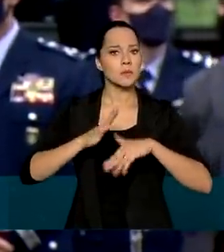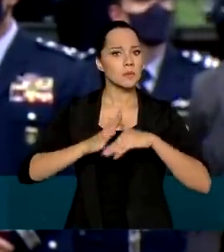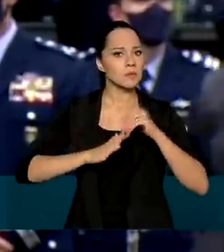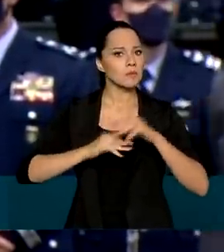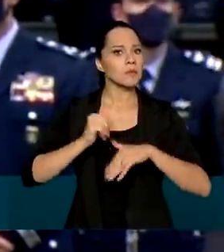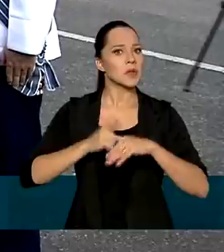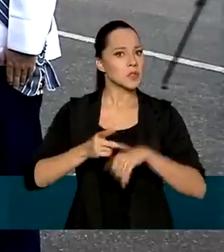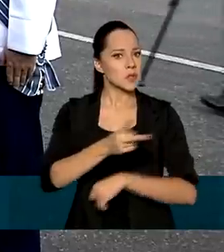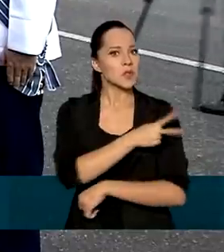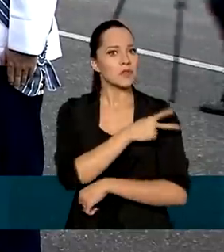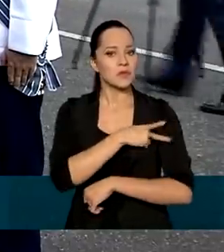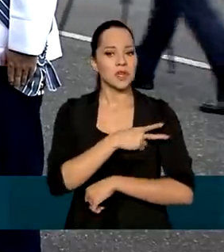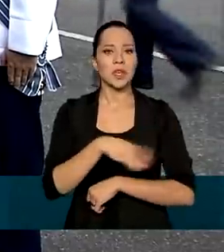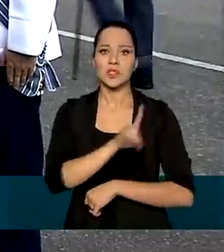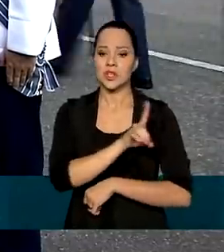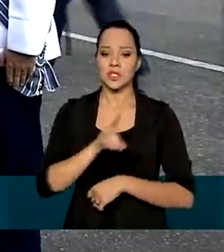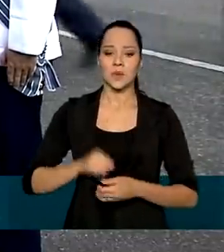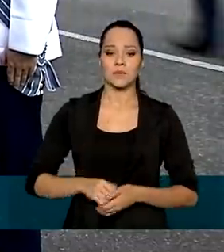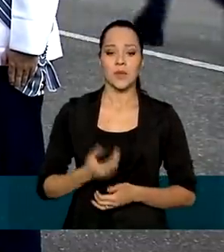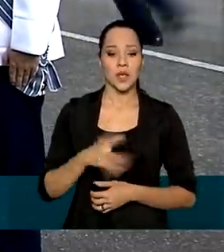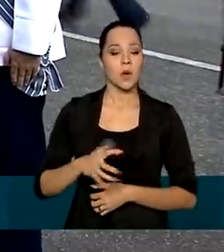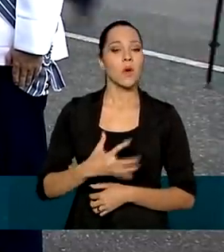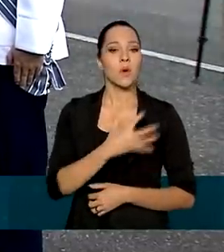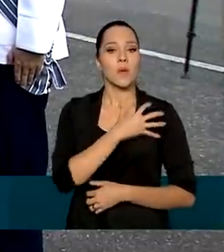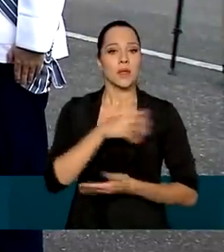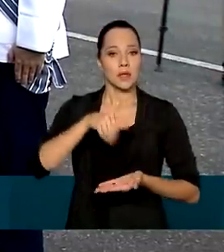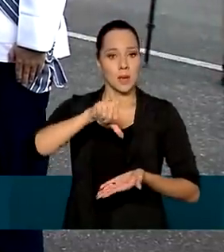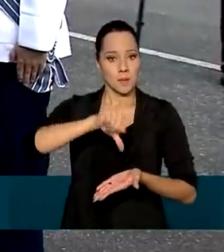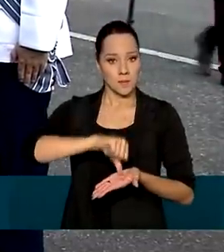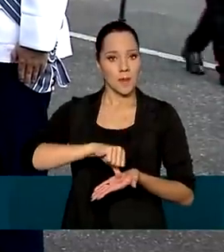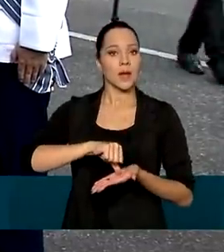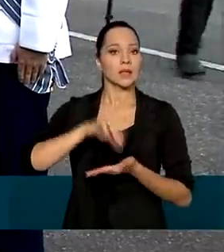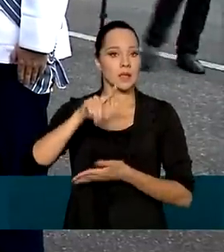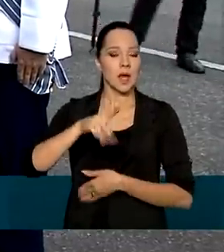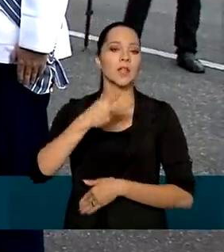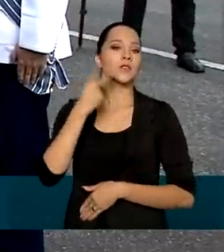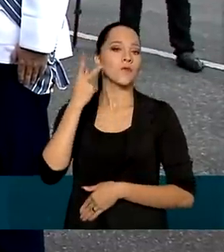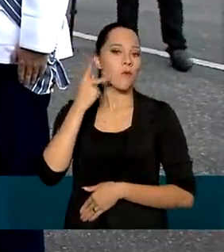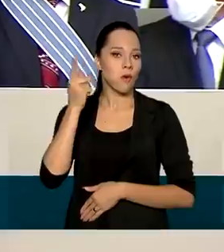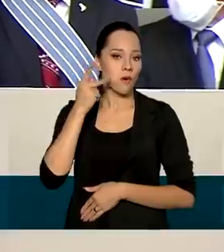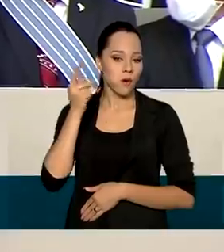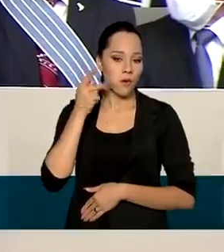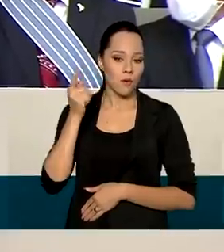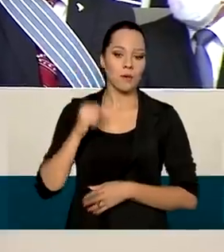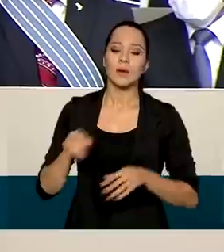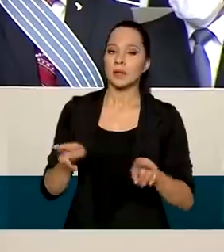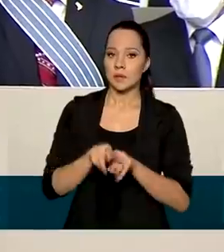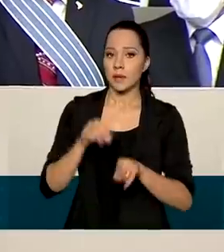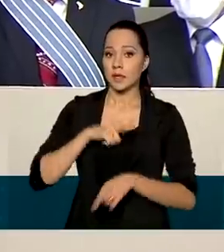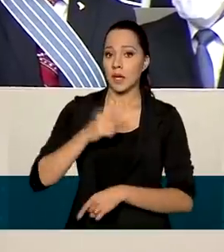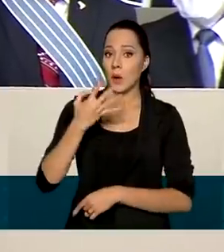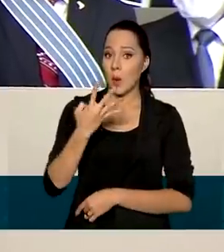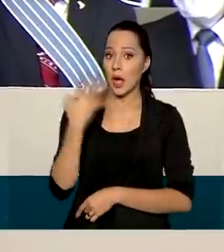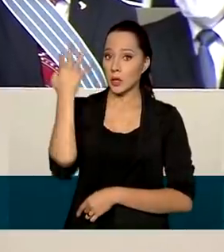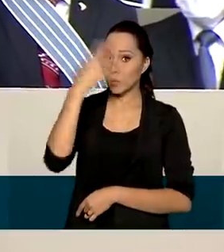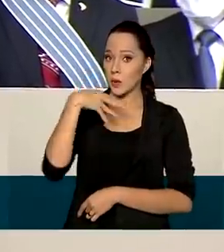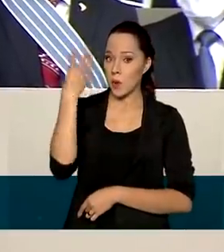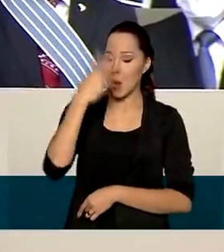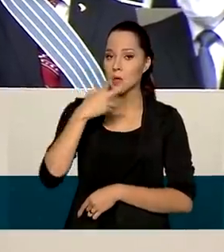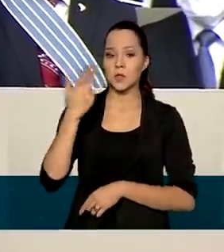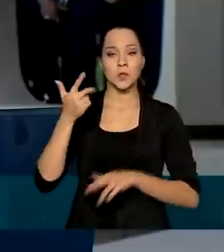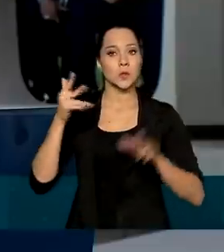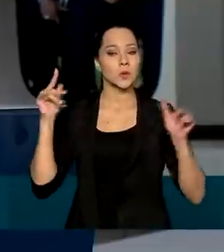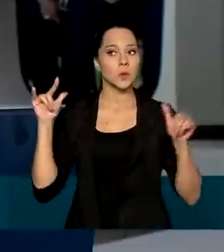chefia e direção, como o comando da base aérea de Fortaleza. Além disso, possui 4 mil horas de voo.